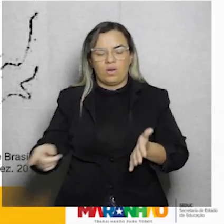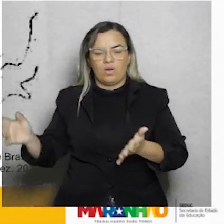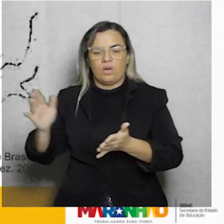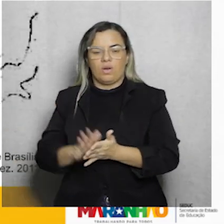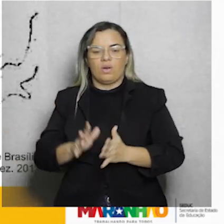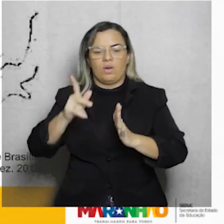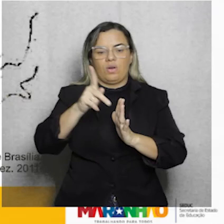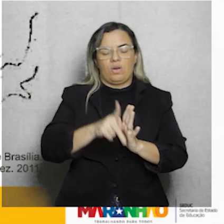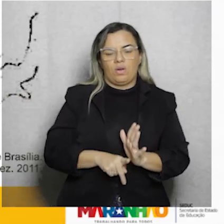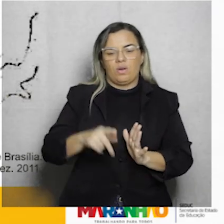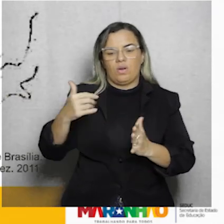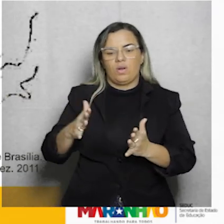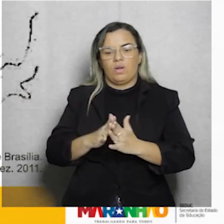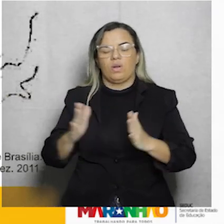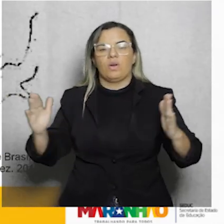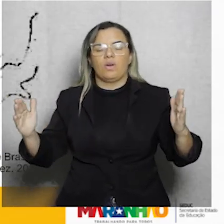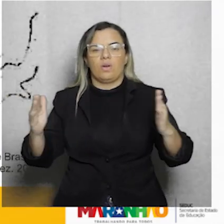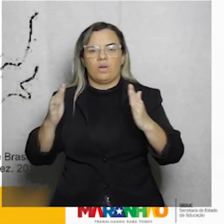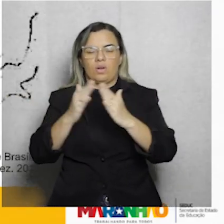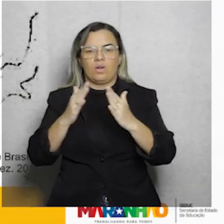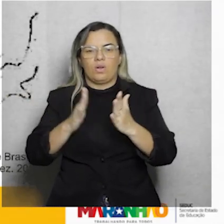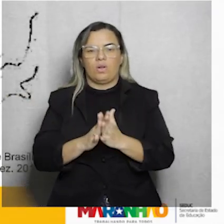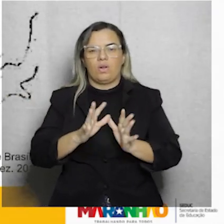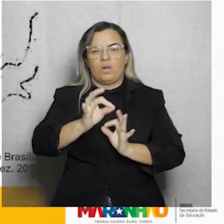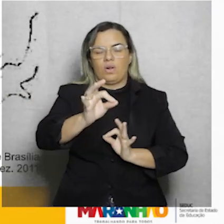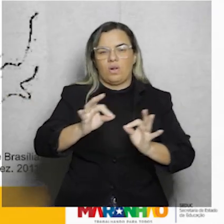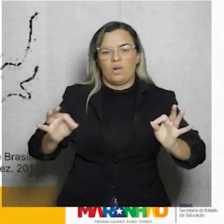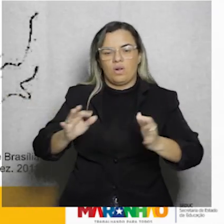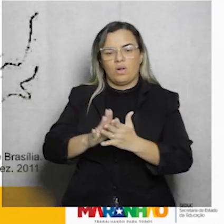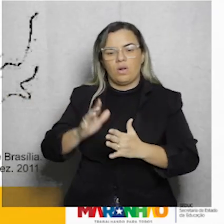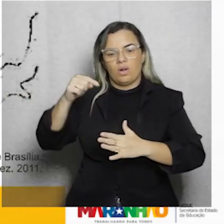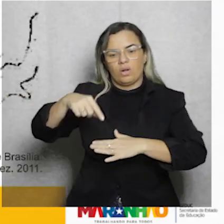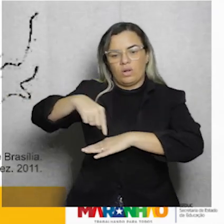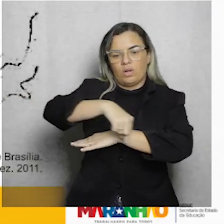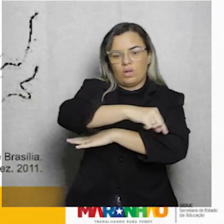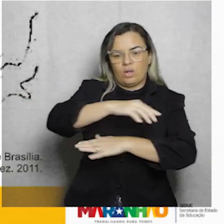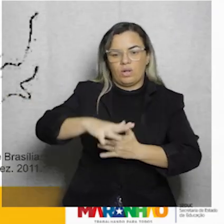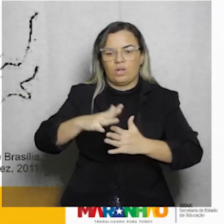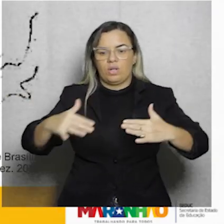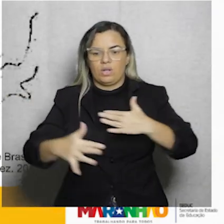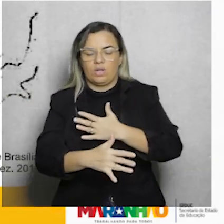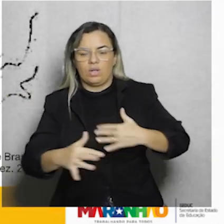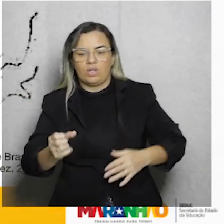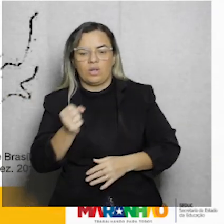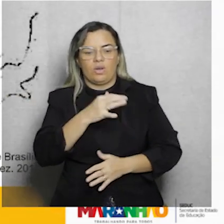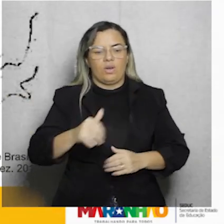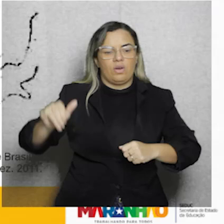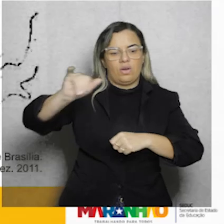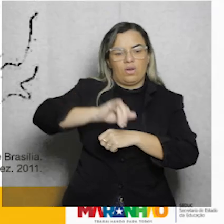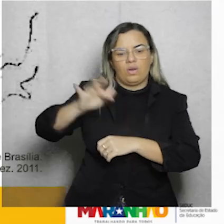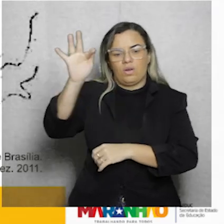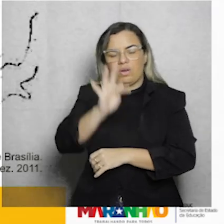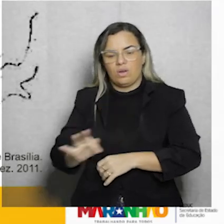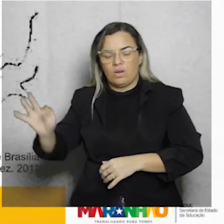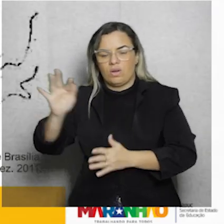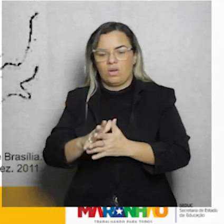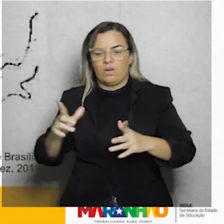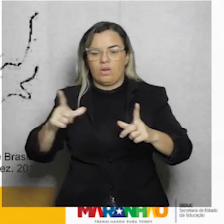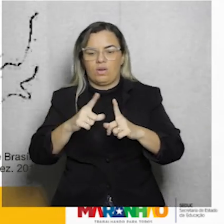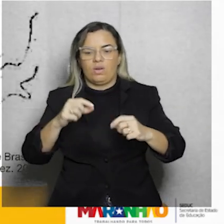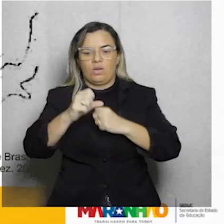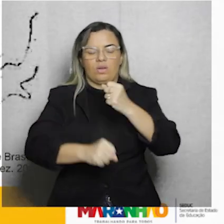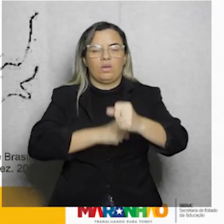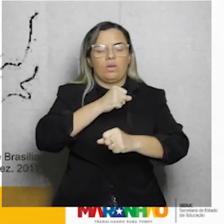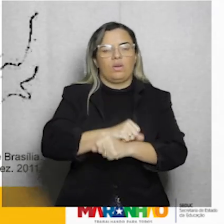projeto arquitetônico e urbanista da nova capital. Federal fez com que Brasília fosse,